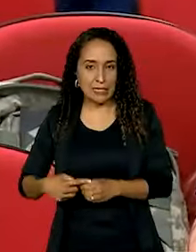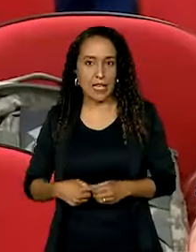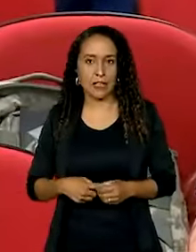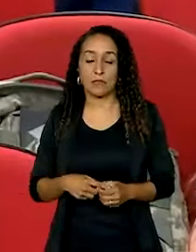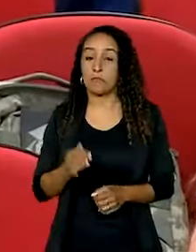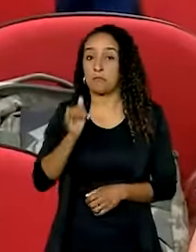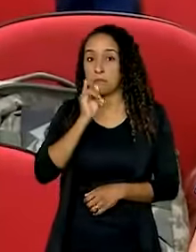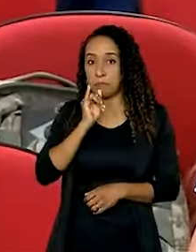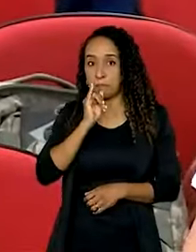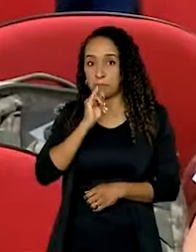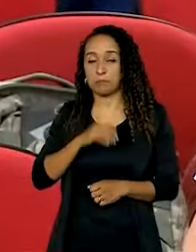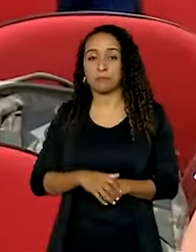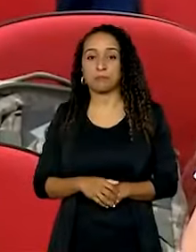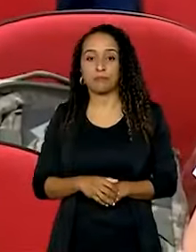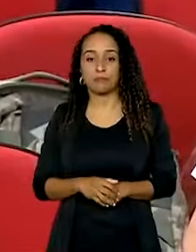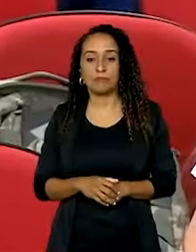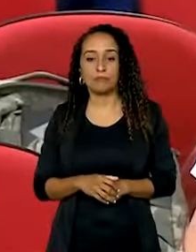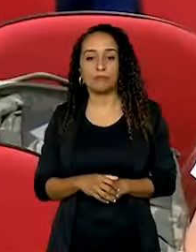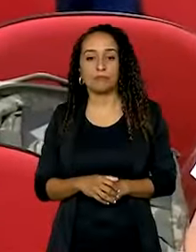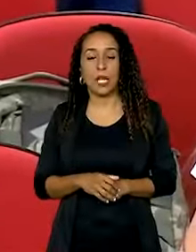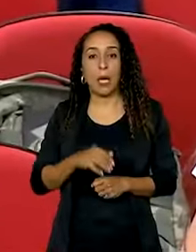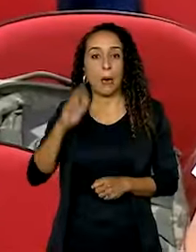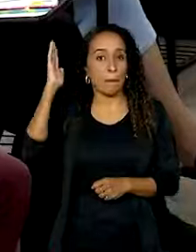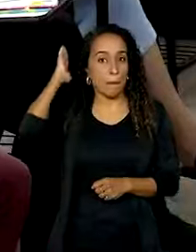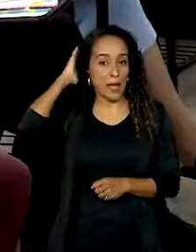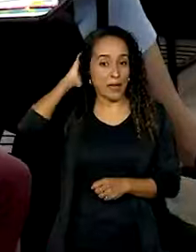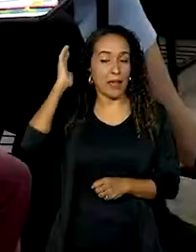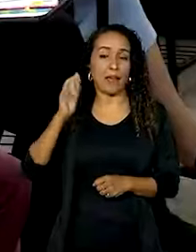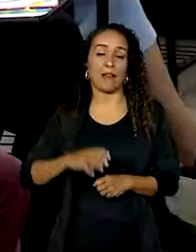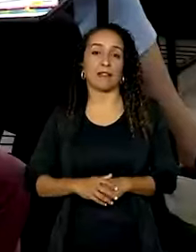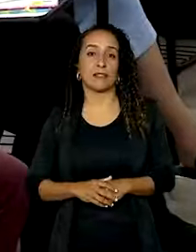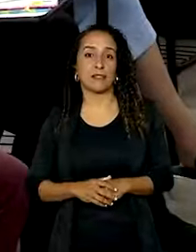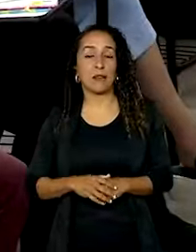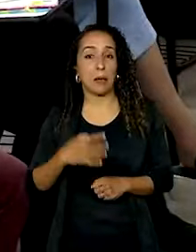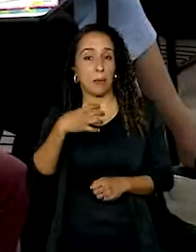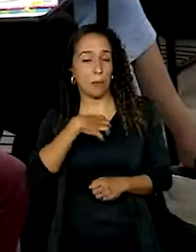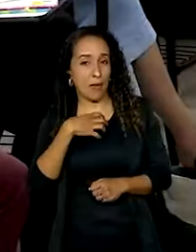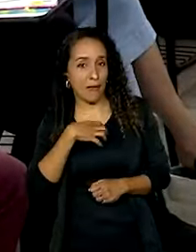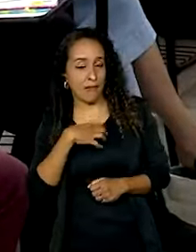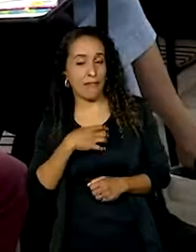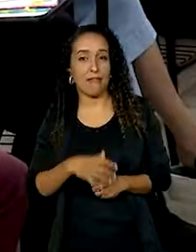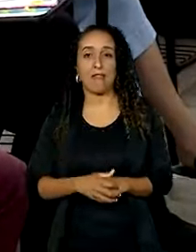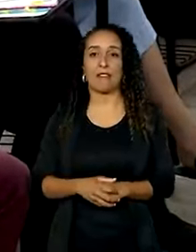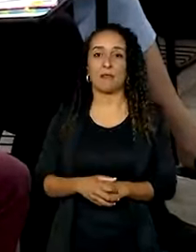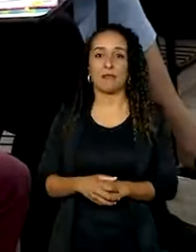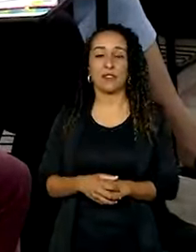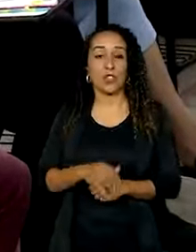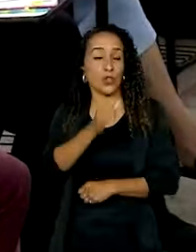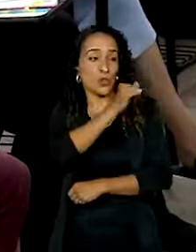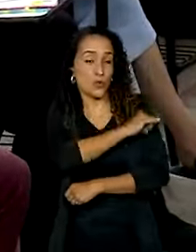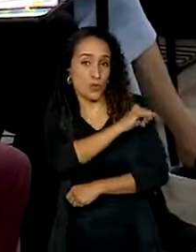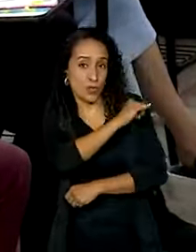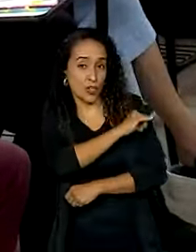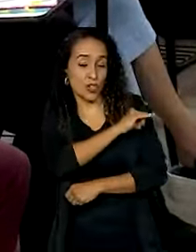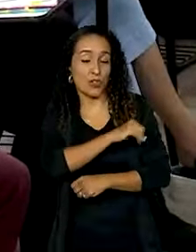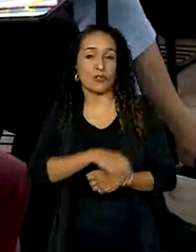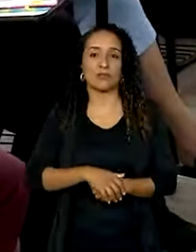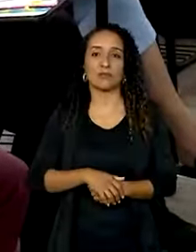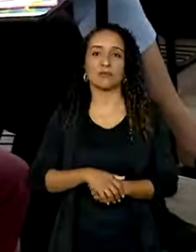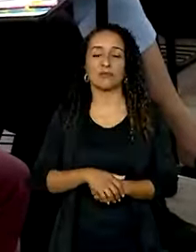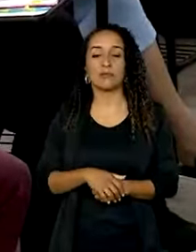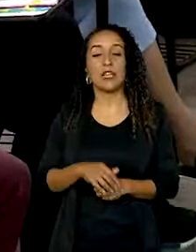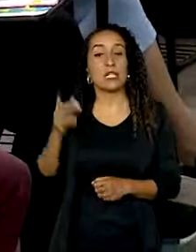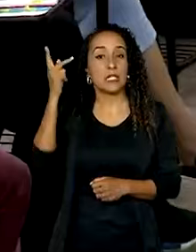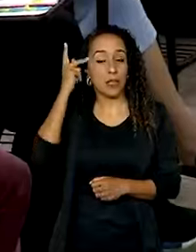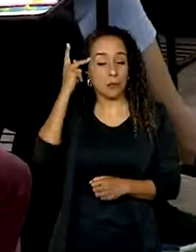como, por exemplo, Ananindeua, no Pará, Camassari, na Bahia, Nova Iguaçu, no Rio de Janeiro e Valinhos,